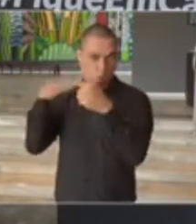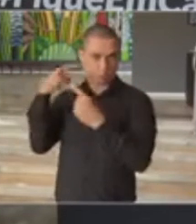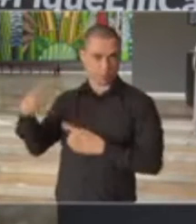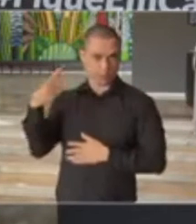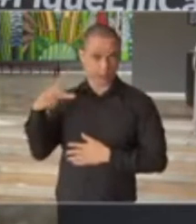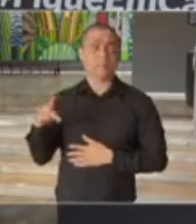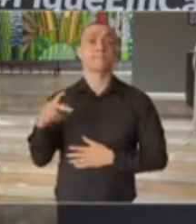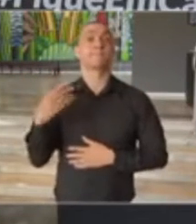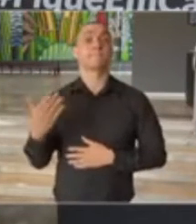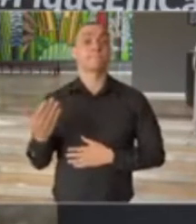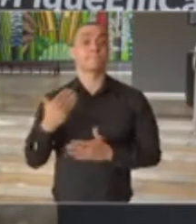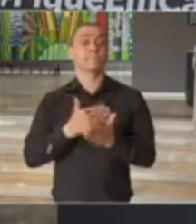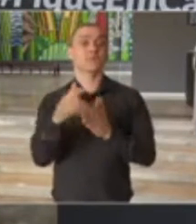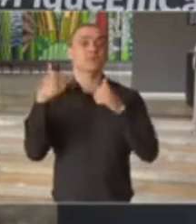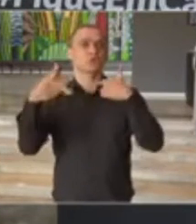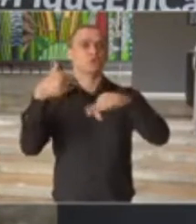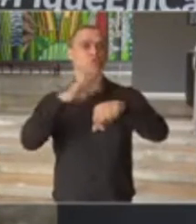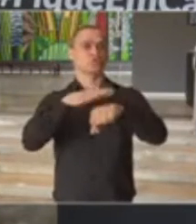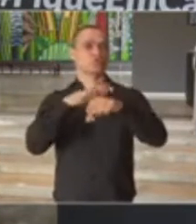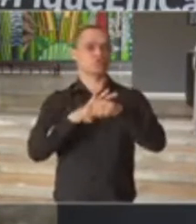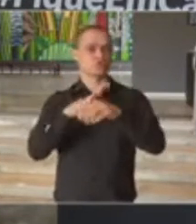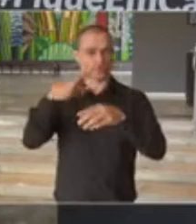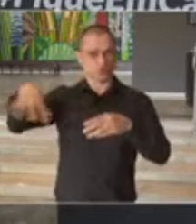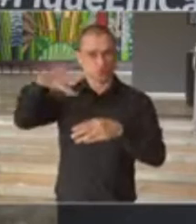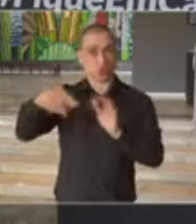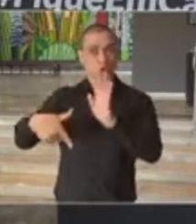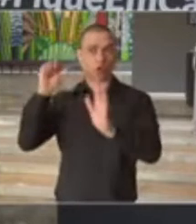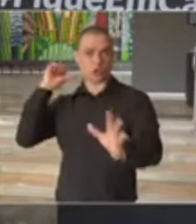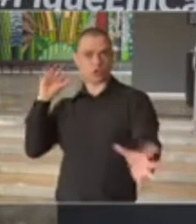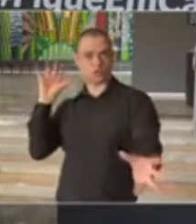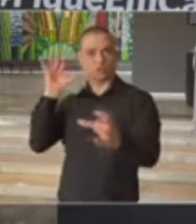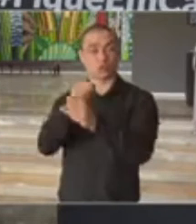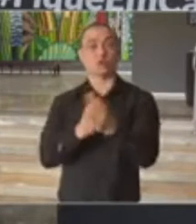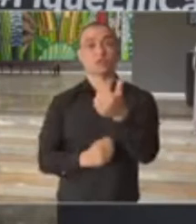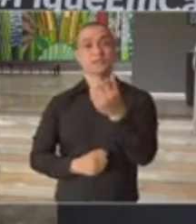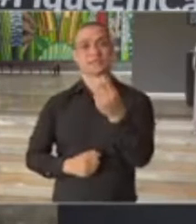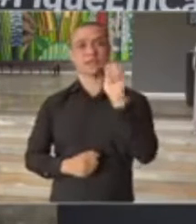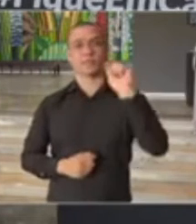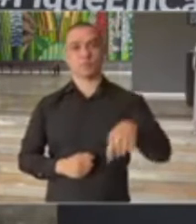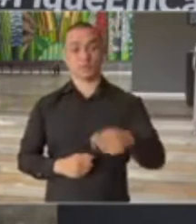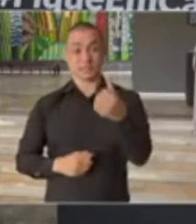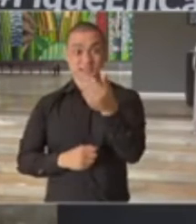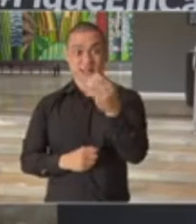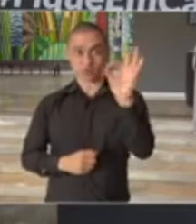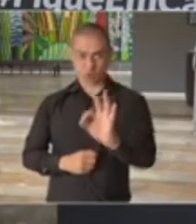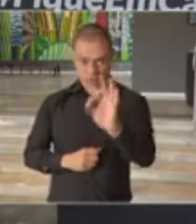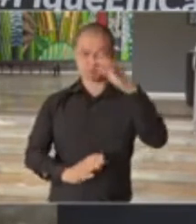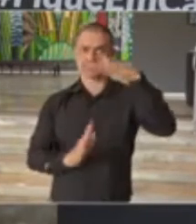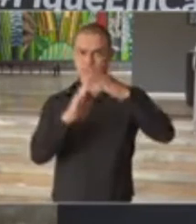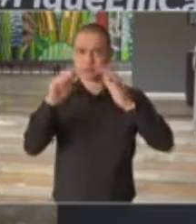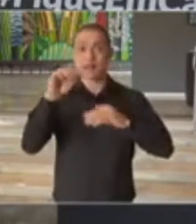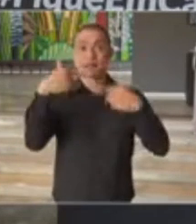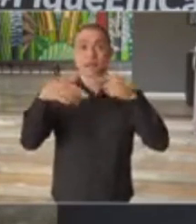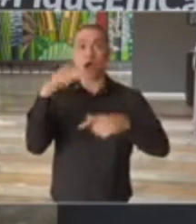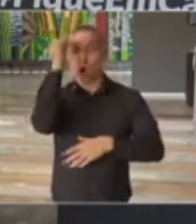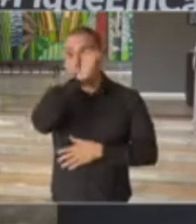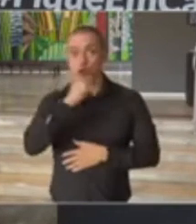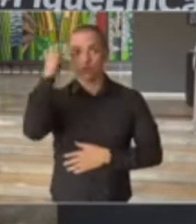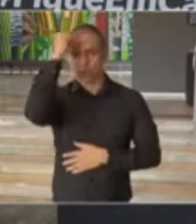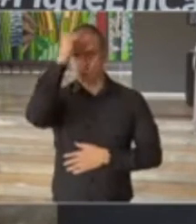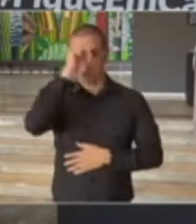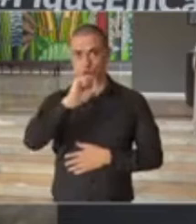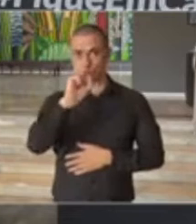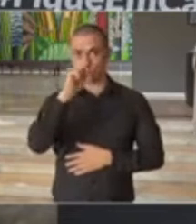onde nós passamos a funcionar com esses e os setores anteriores, com 60% da capacidade e 8 horas de funcionamento.